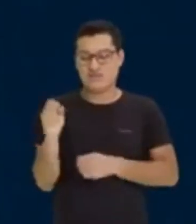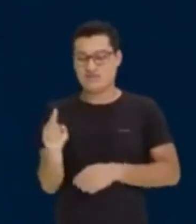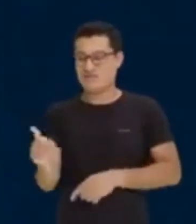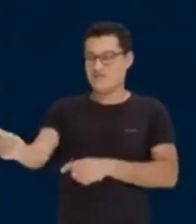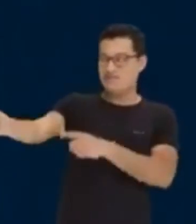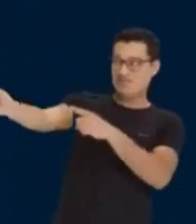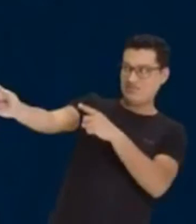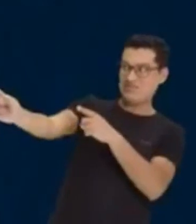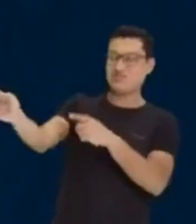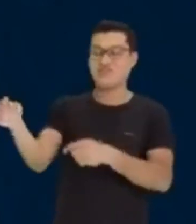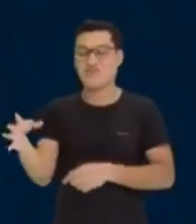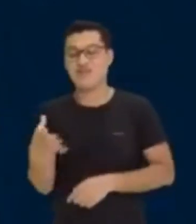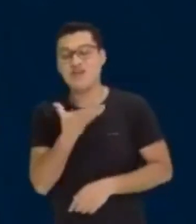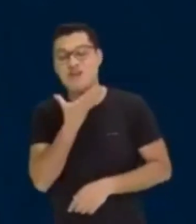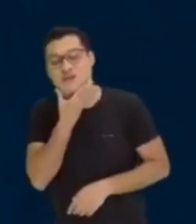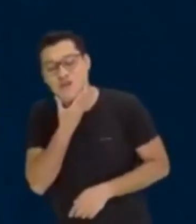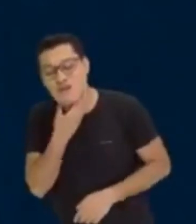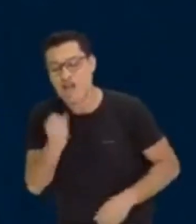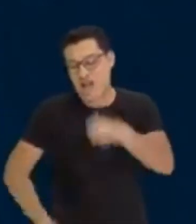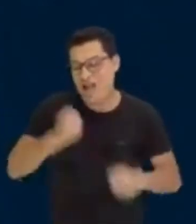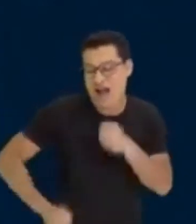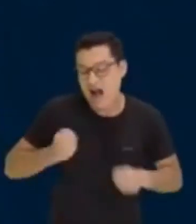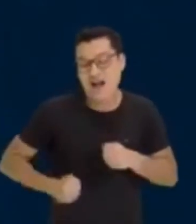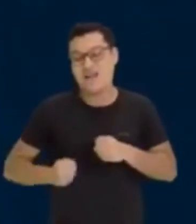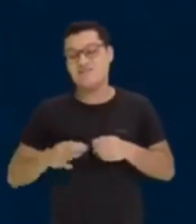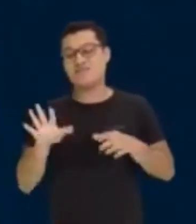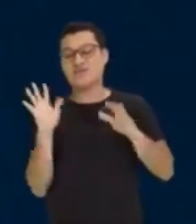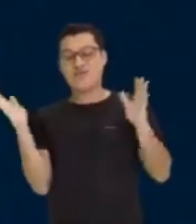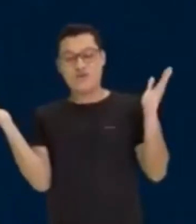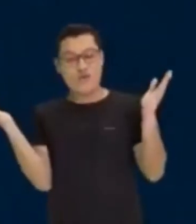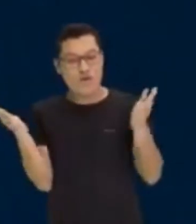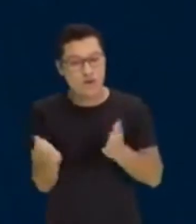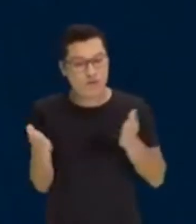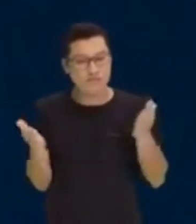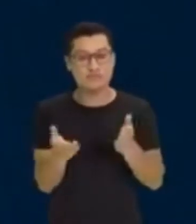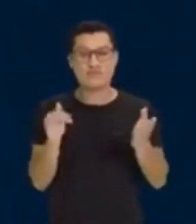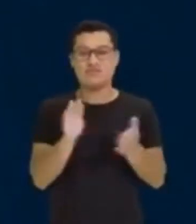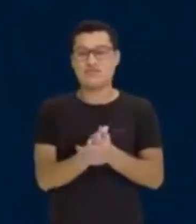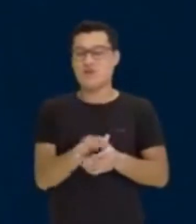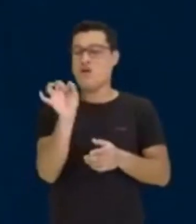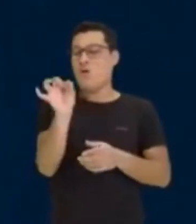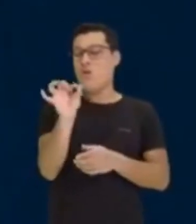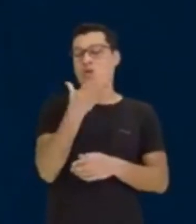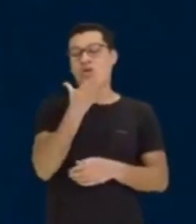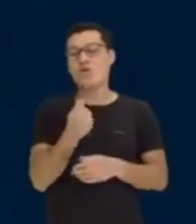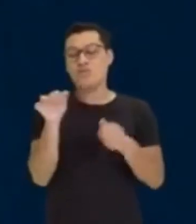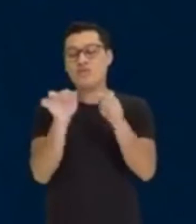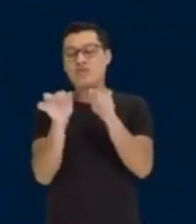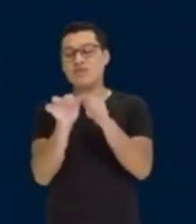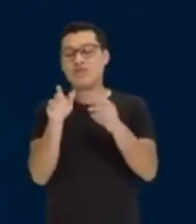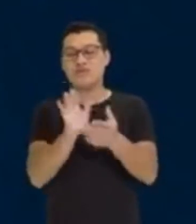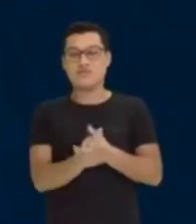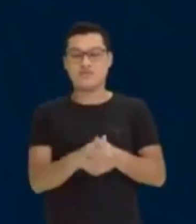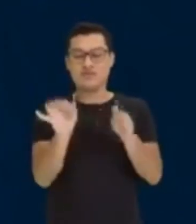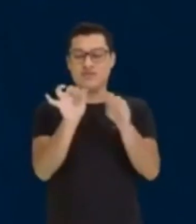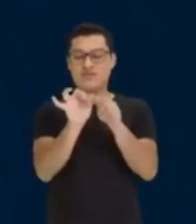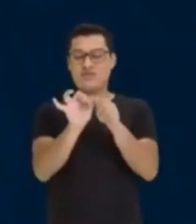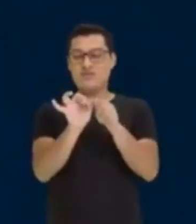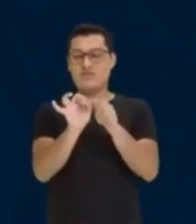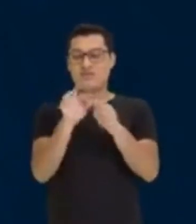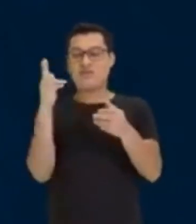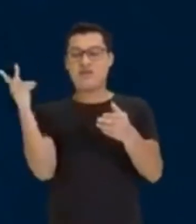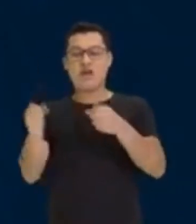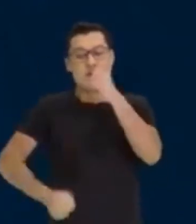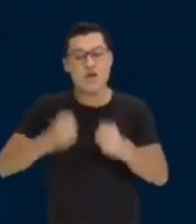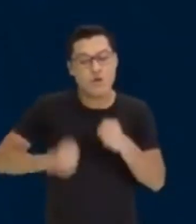Muito bem. É o cara mais rápido de toda atualidade. E o que esse rapaz fez para correr